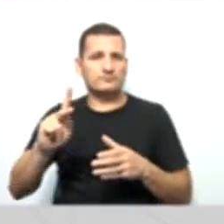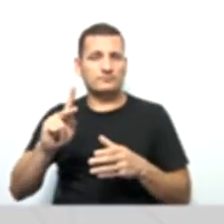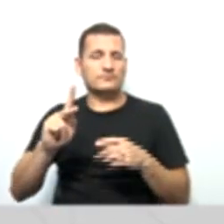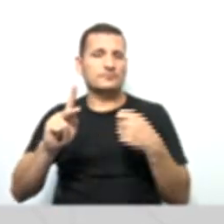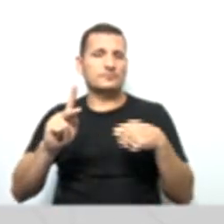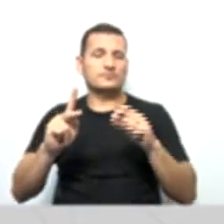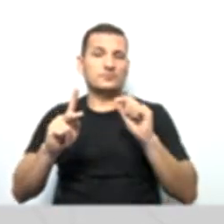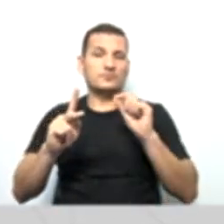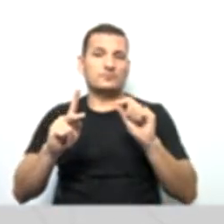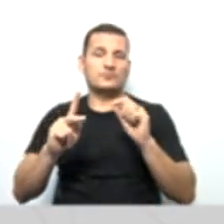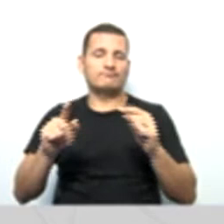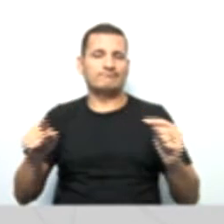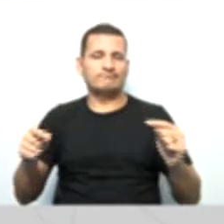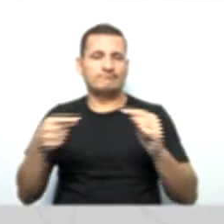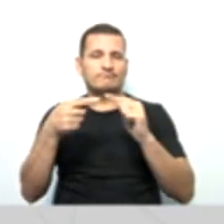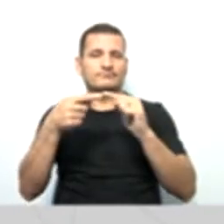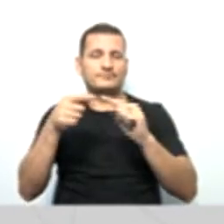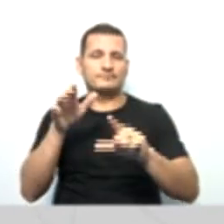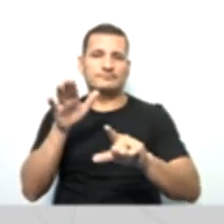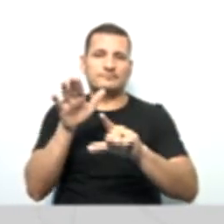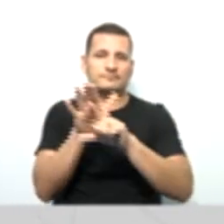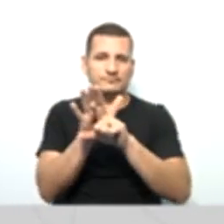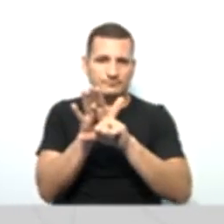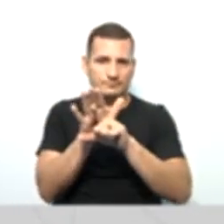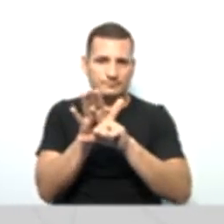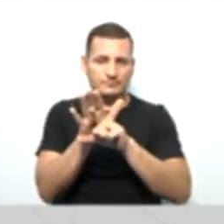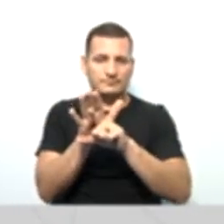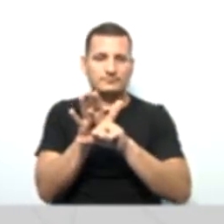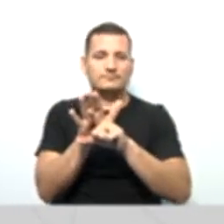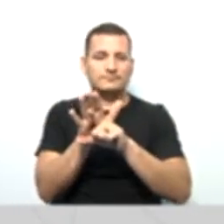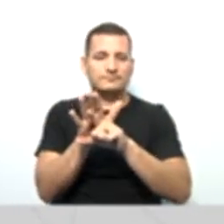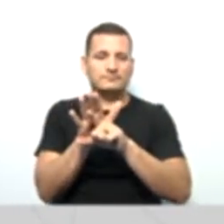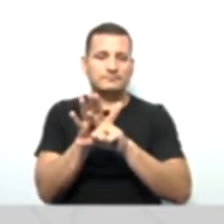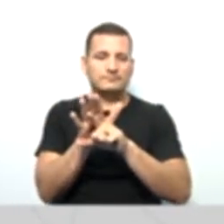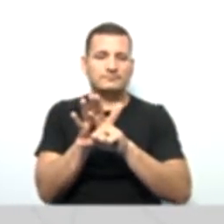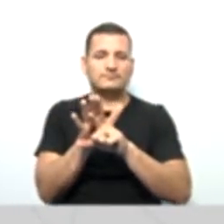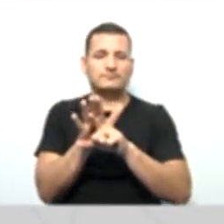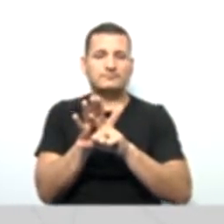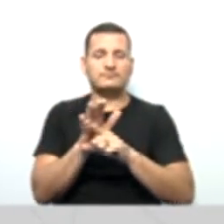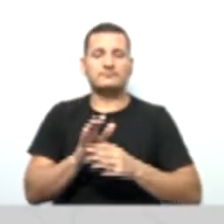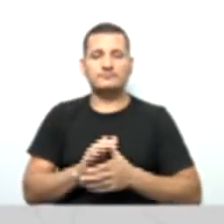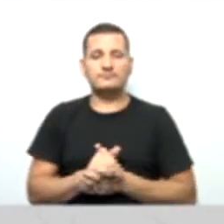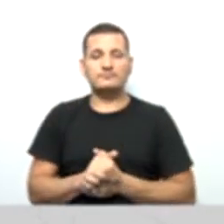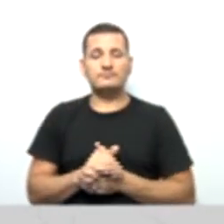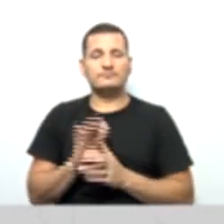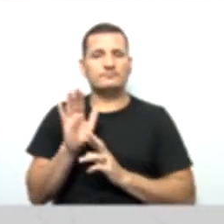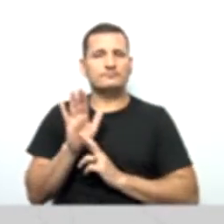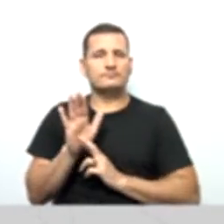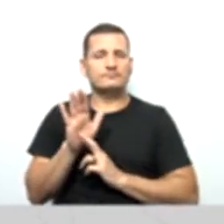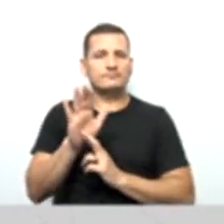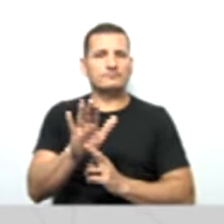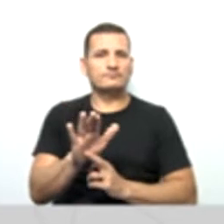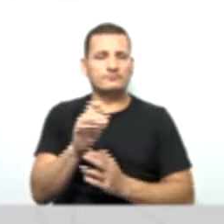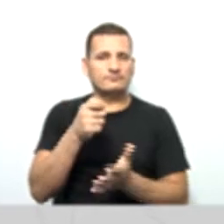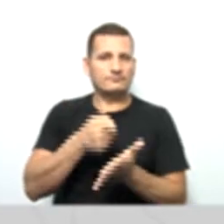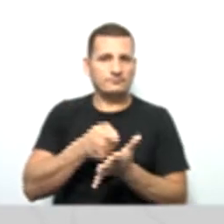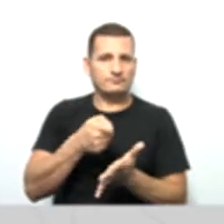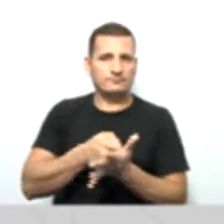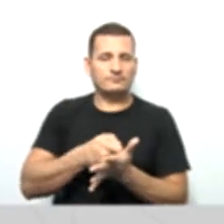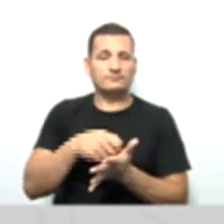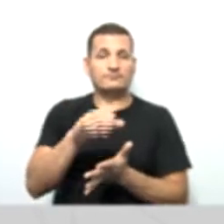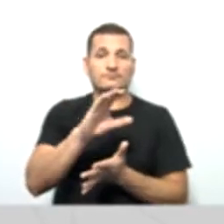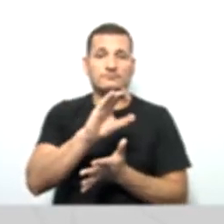legal, de acordo com a lei, certo? Que represente a obrigação da cooperativa a